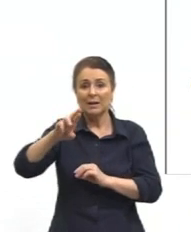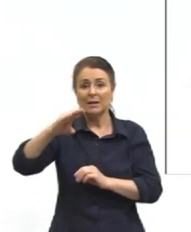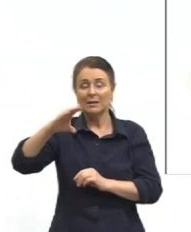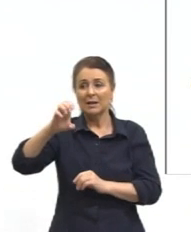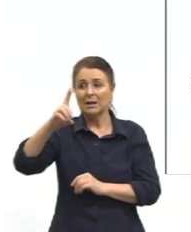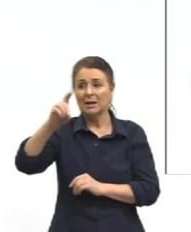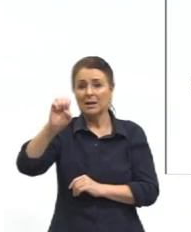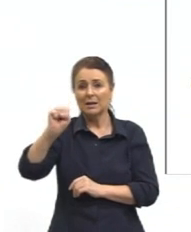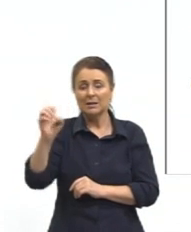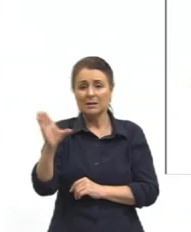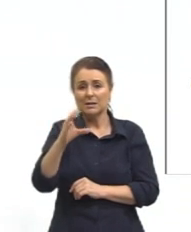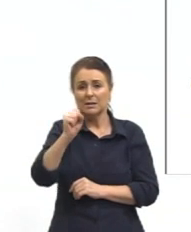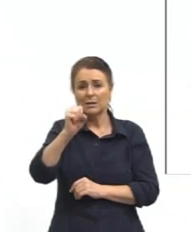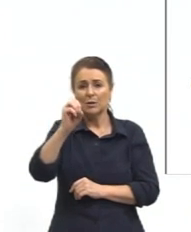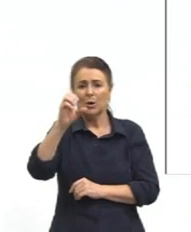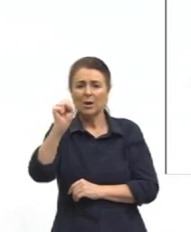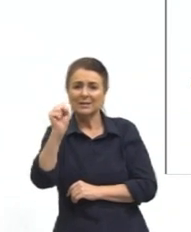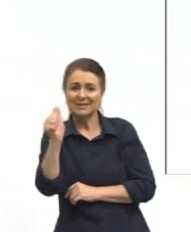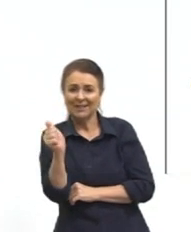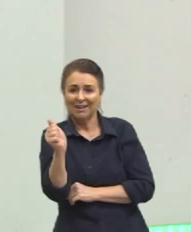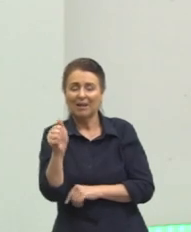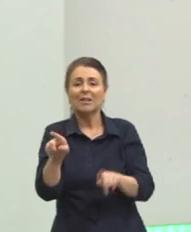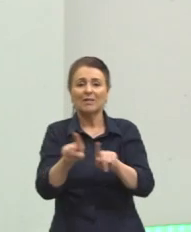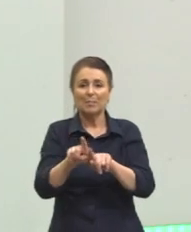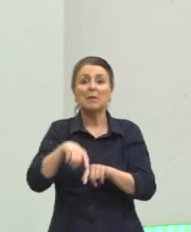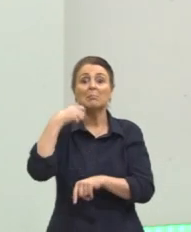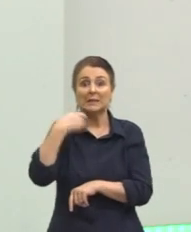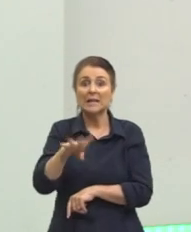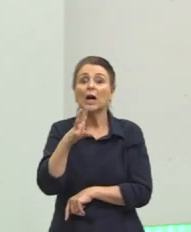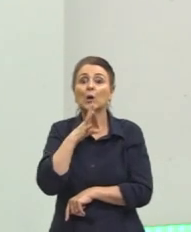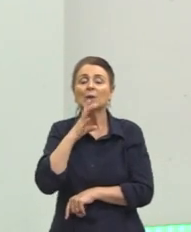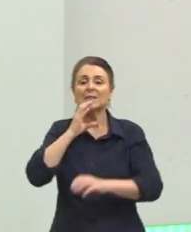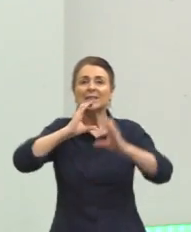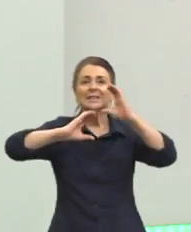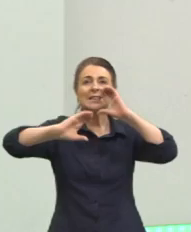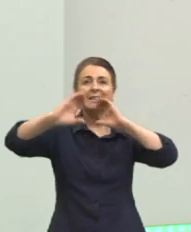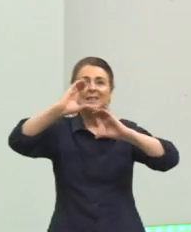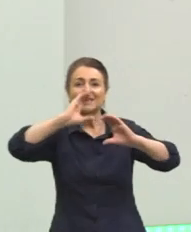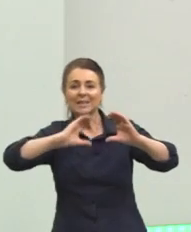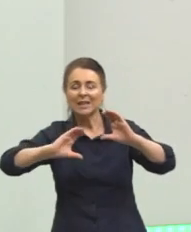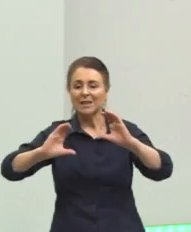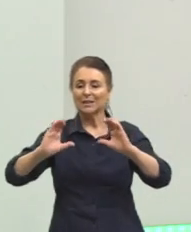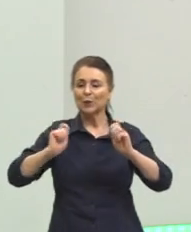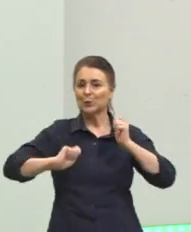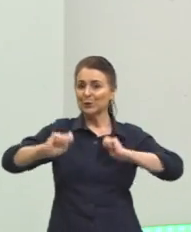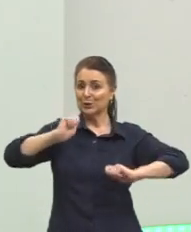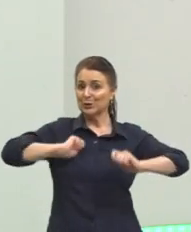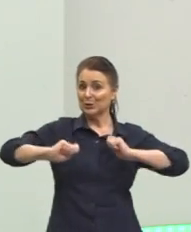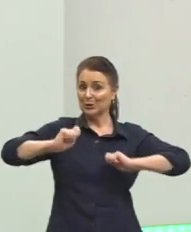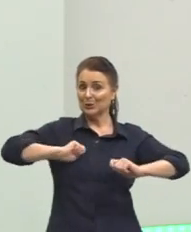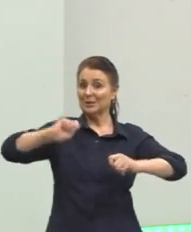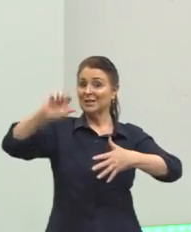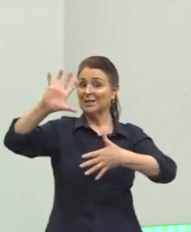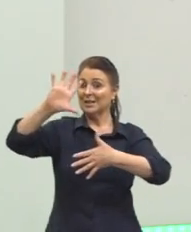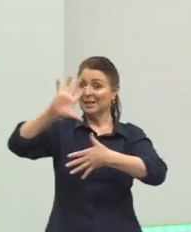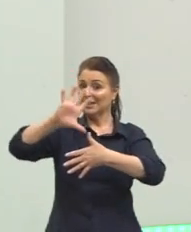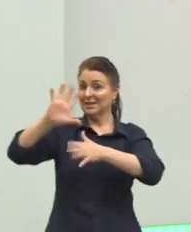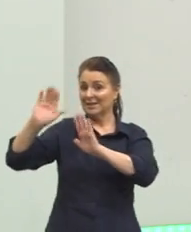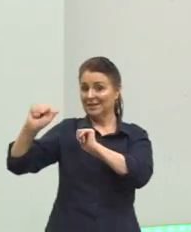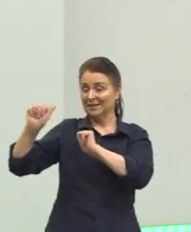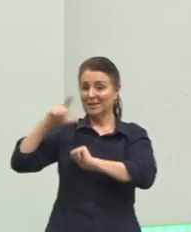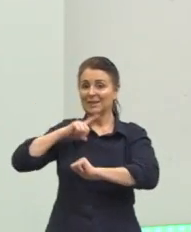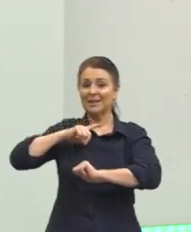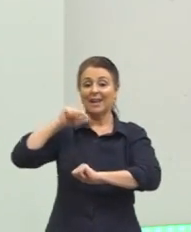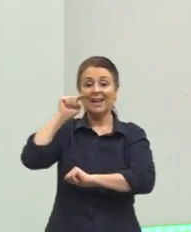foi falada em três aulas. É necessário conhecer os cantores, os artistas hispano-americanos. E nós temos a Mercedes